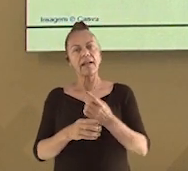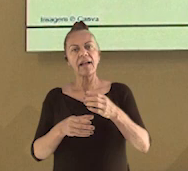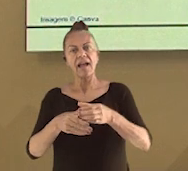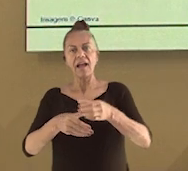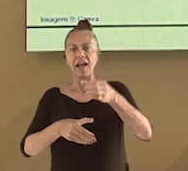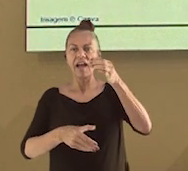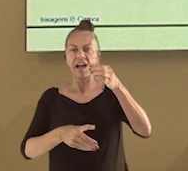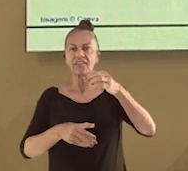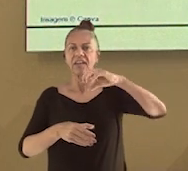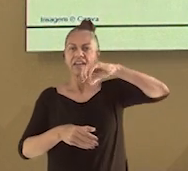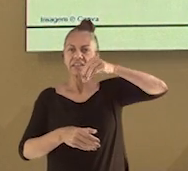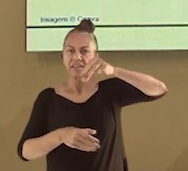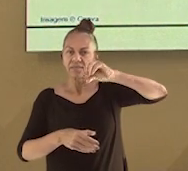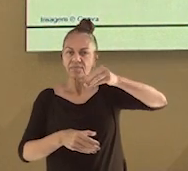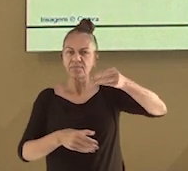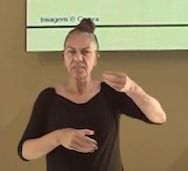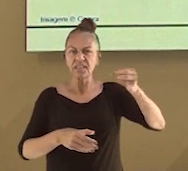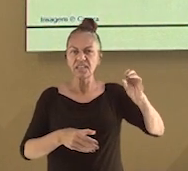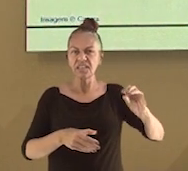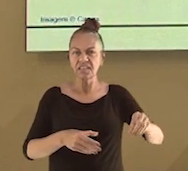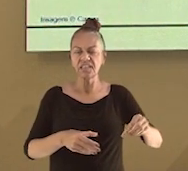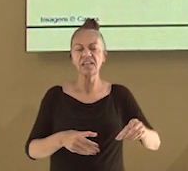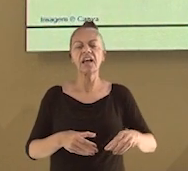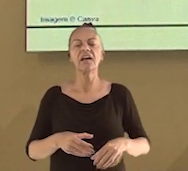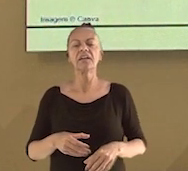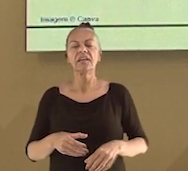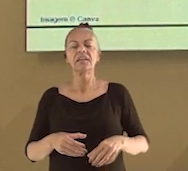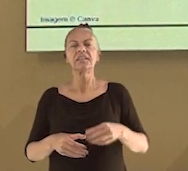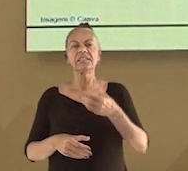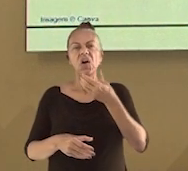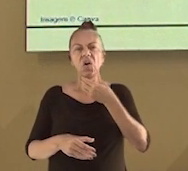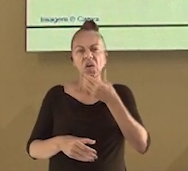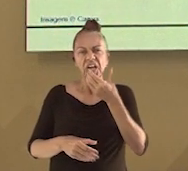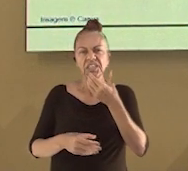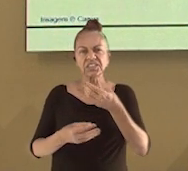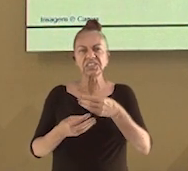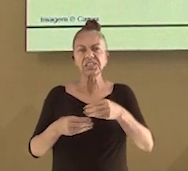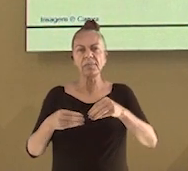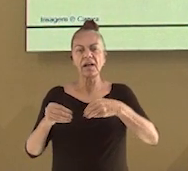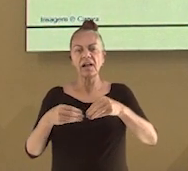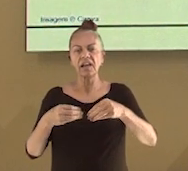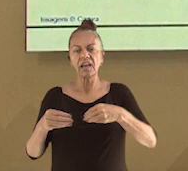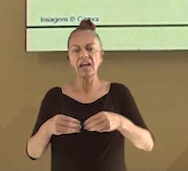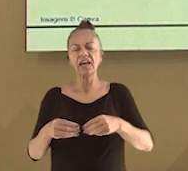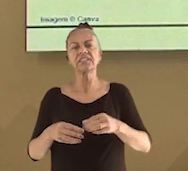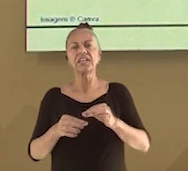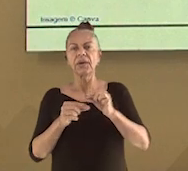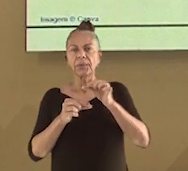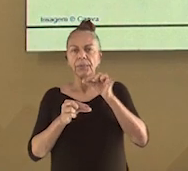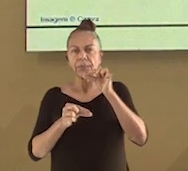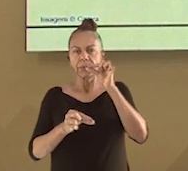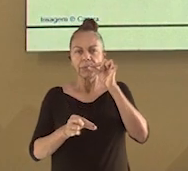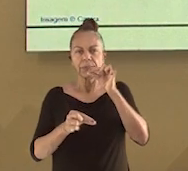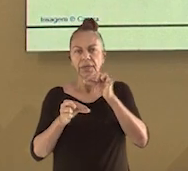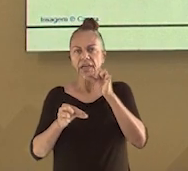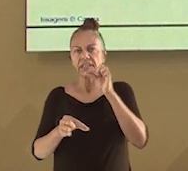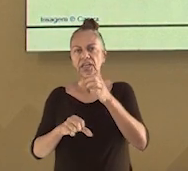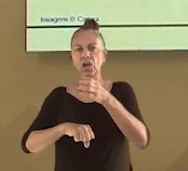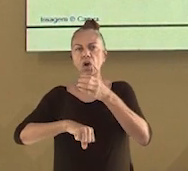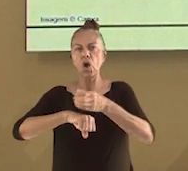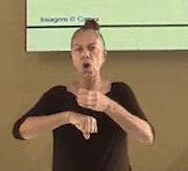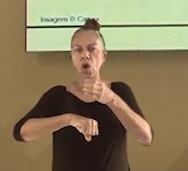garrafas, tampinhas, embalagens de salgadinhos, hastes flexíveis, sacolinhas plásticas,